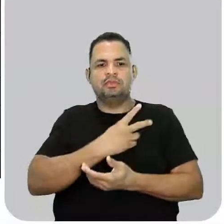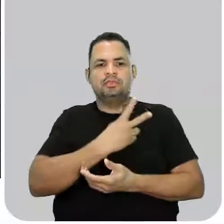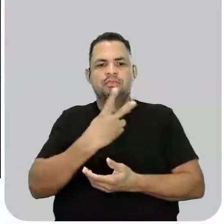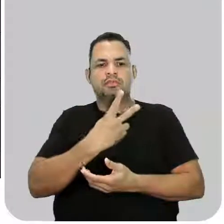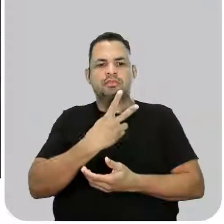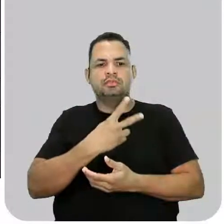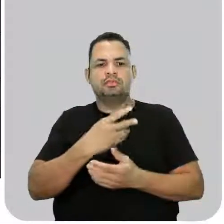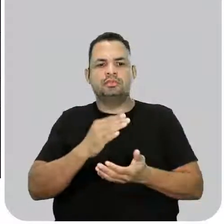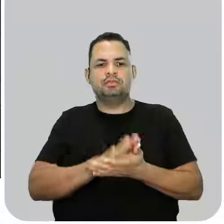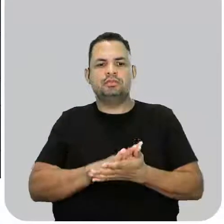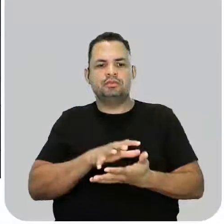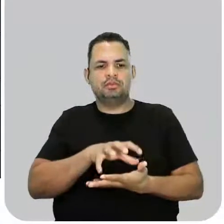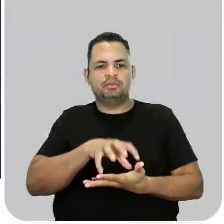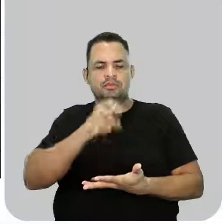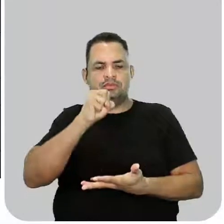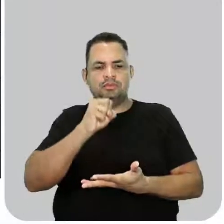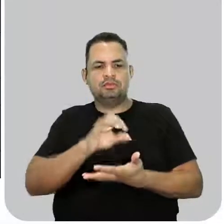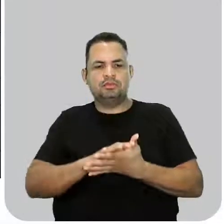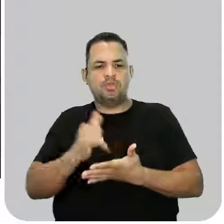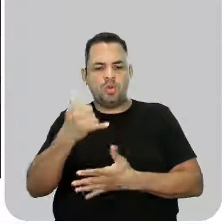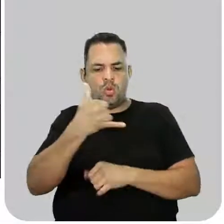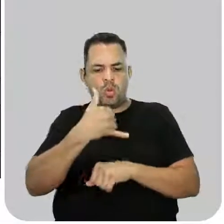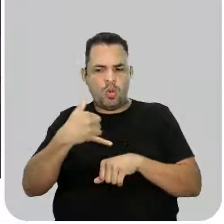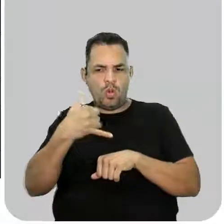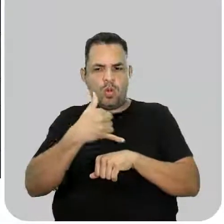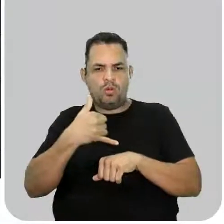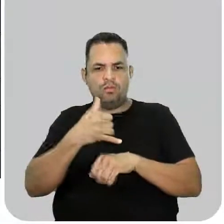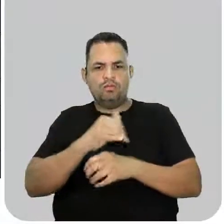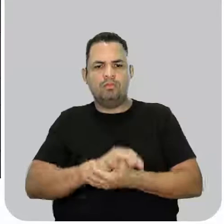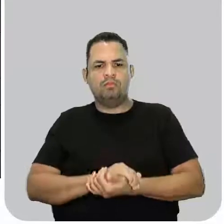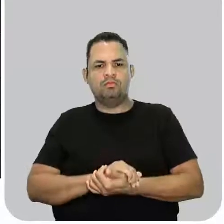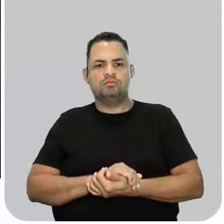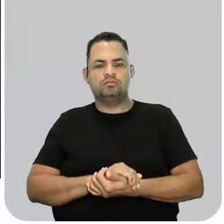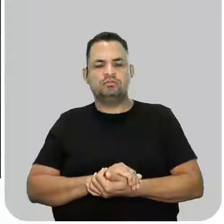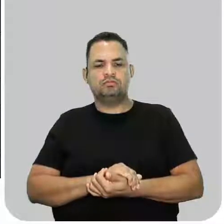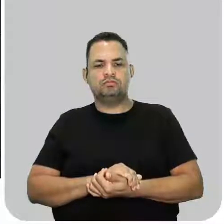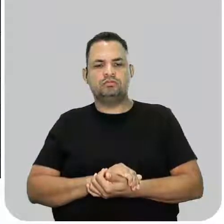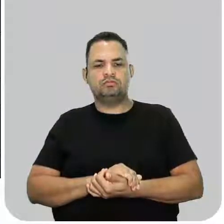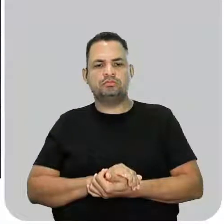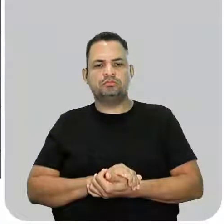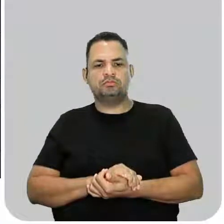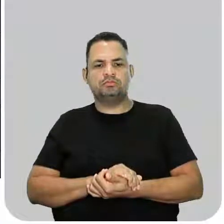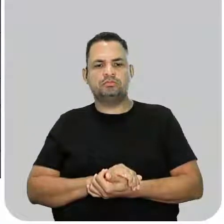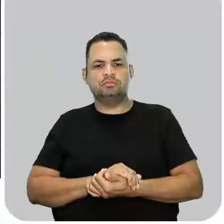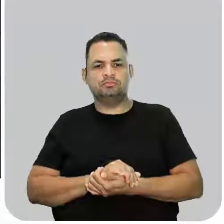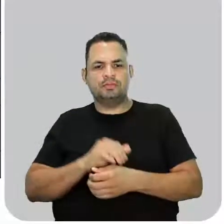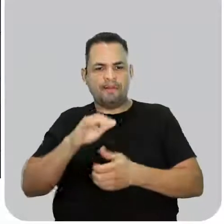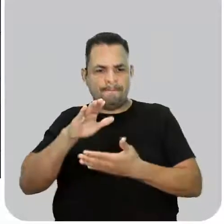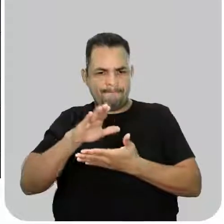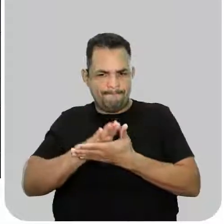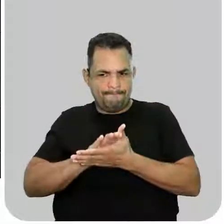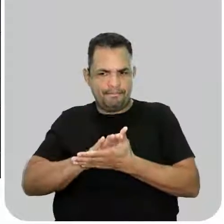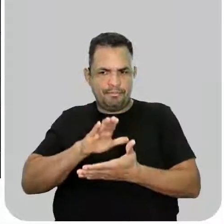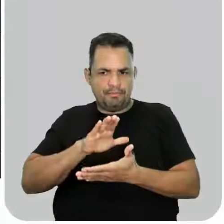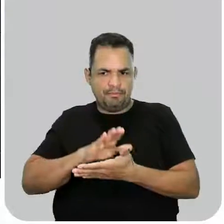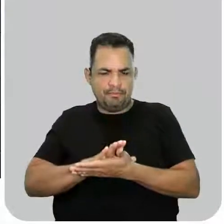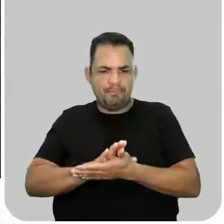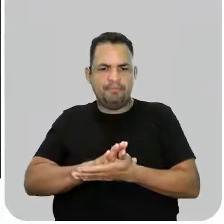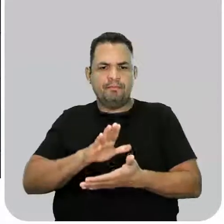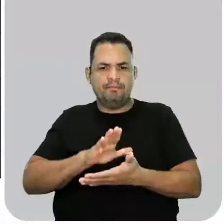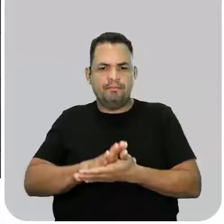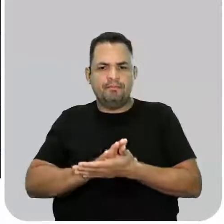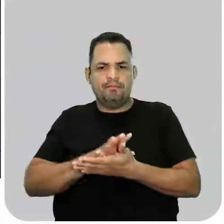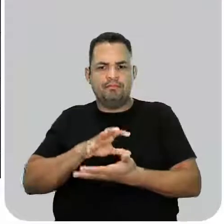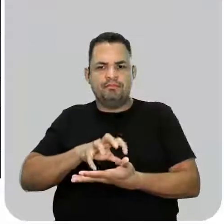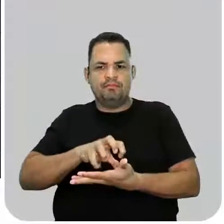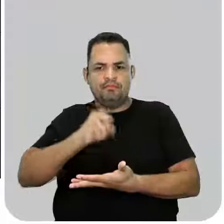etapa, que é a extração do óleo bruto. Nessa segunda etapa, nós temos a prensagem, que é